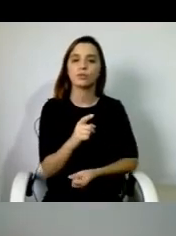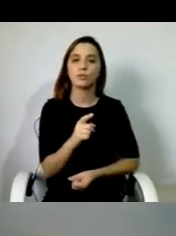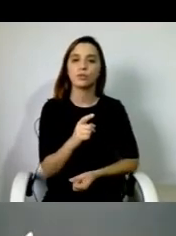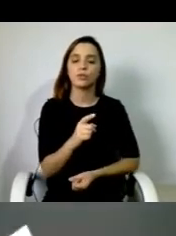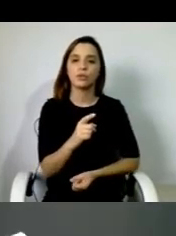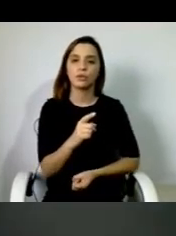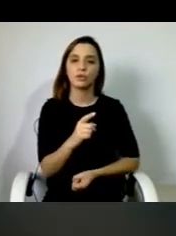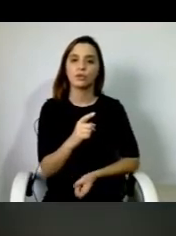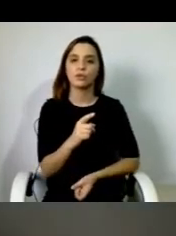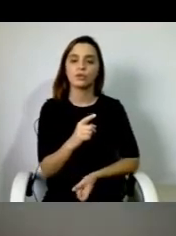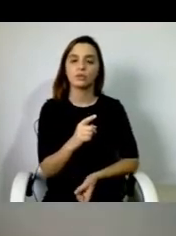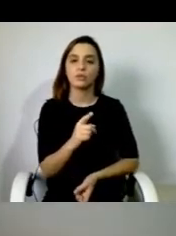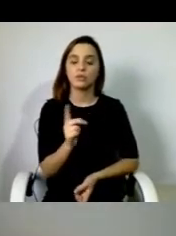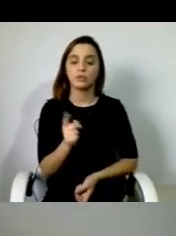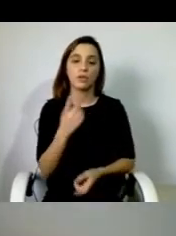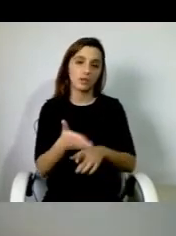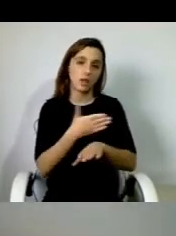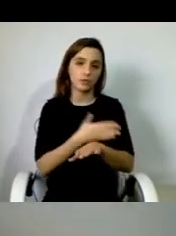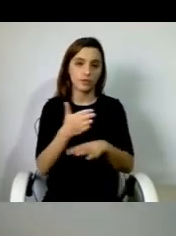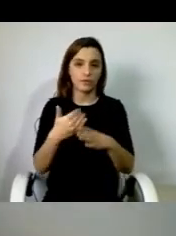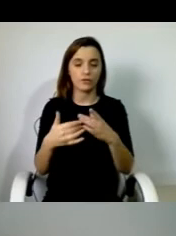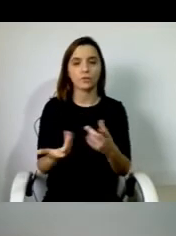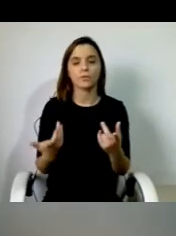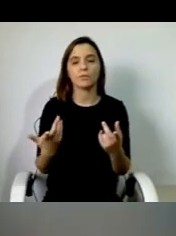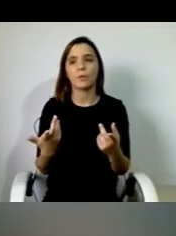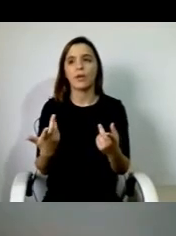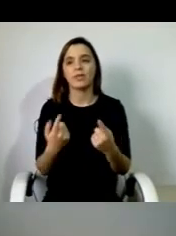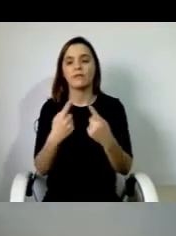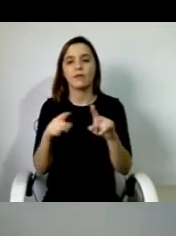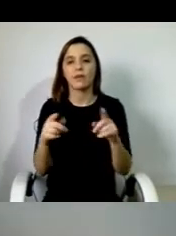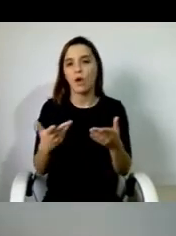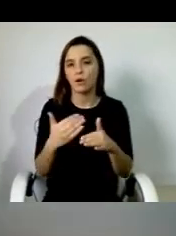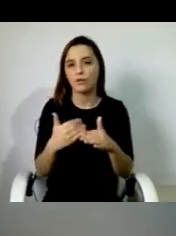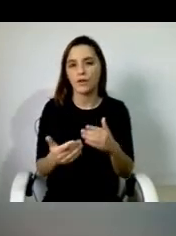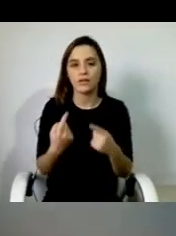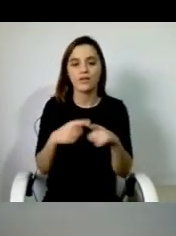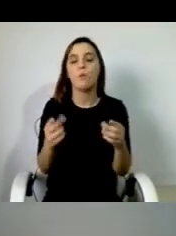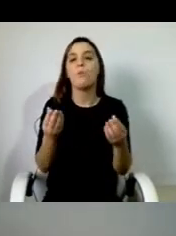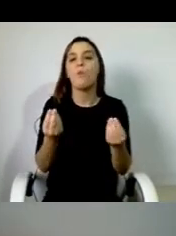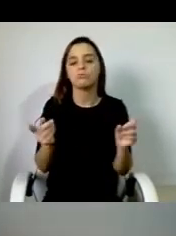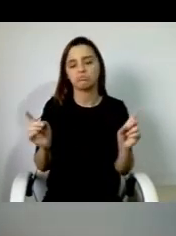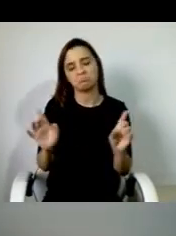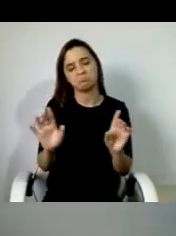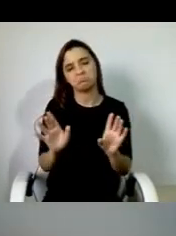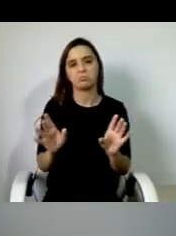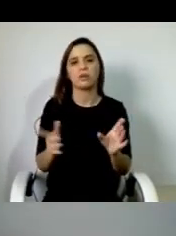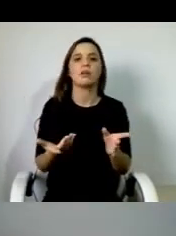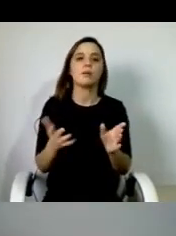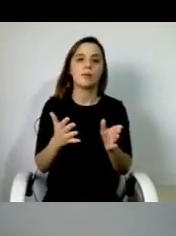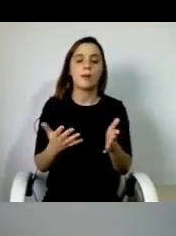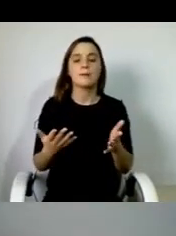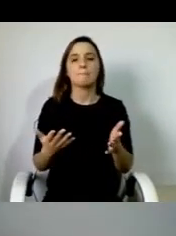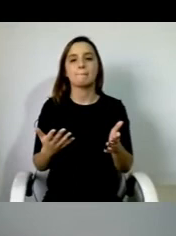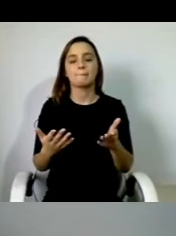aquilo que nós fazíamos não difere muito daquilo que nós fazíamos hoje e que o MAVI existe por passando. Portanto,